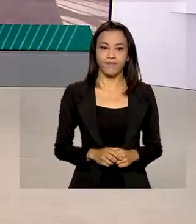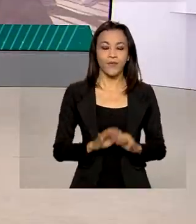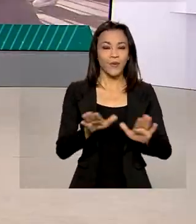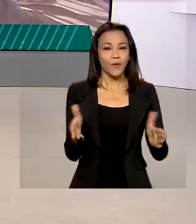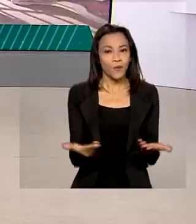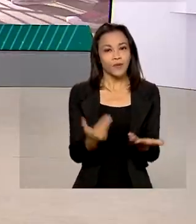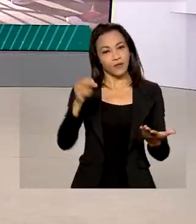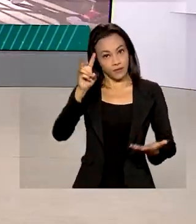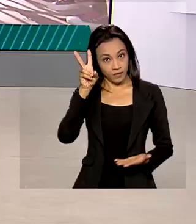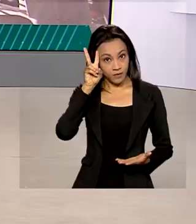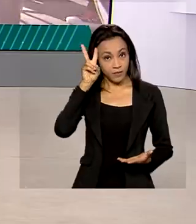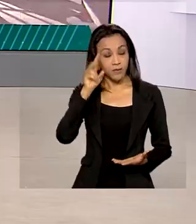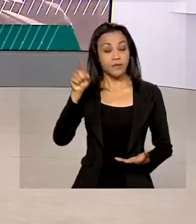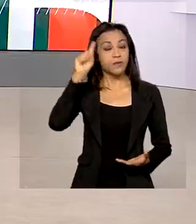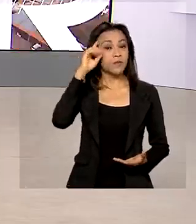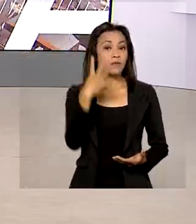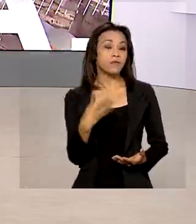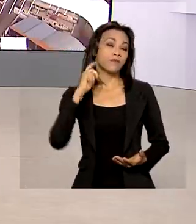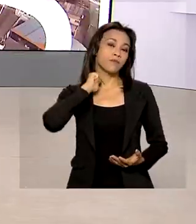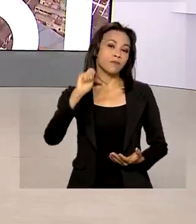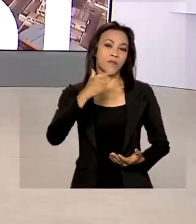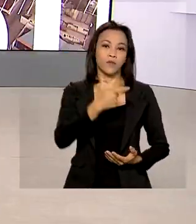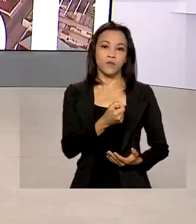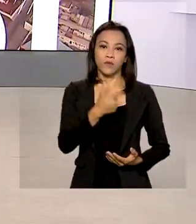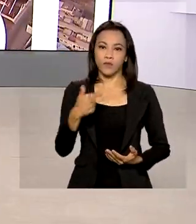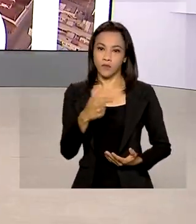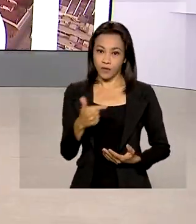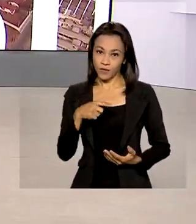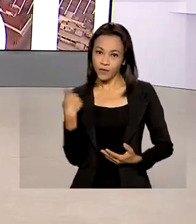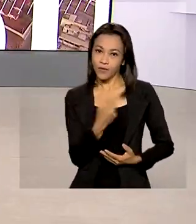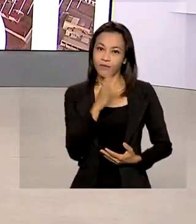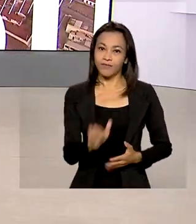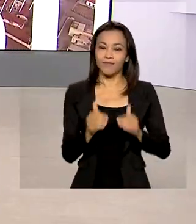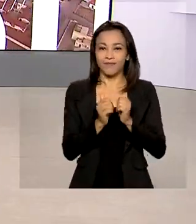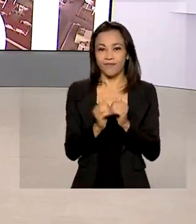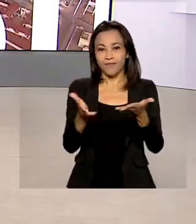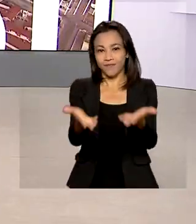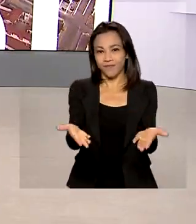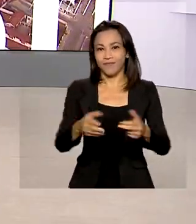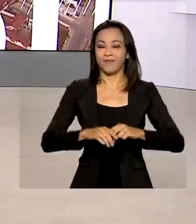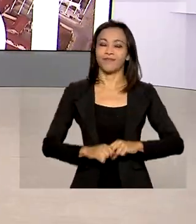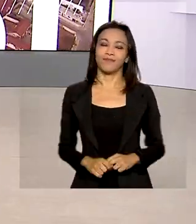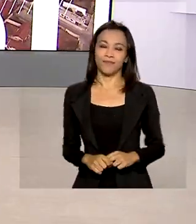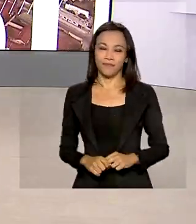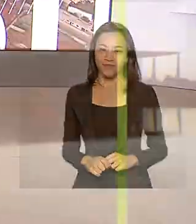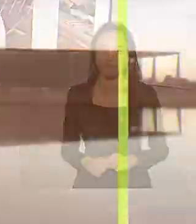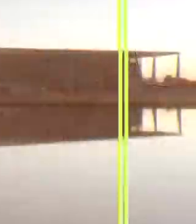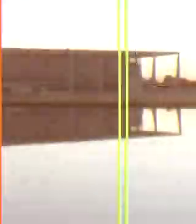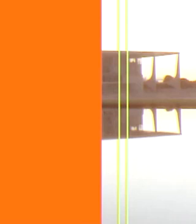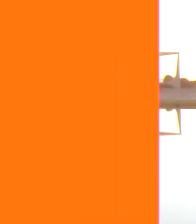Segunda-feira, 4 de abril de 2022, o Brasil em Dia já está no ar.